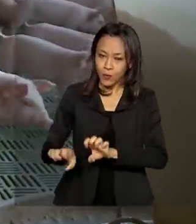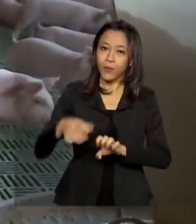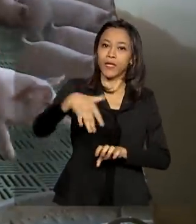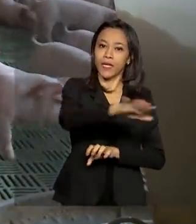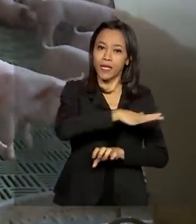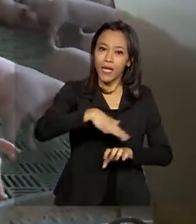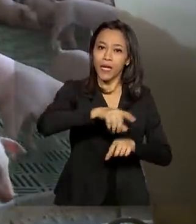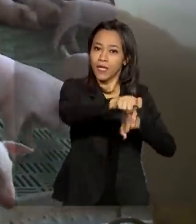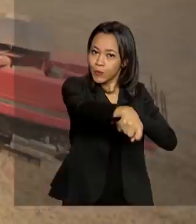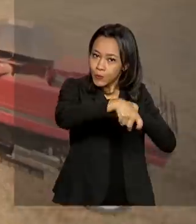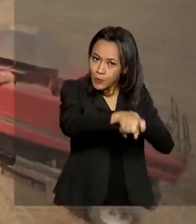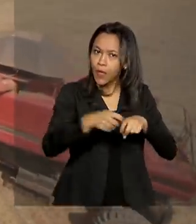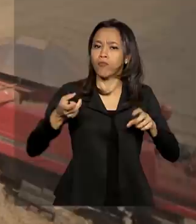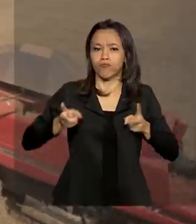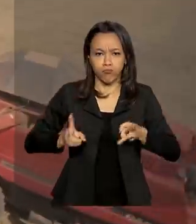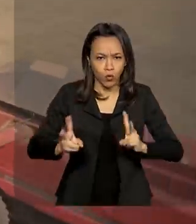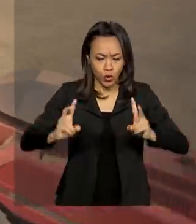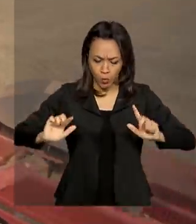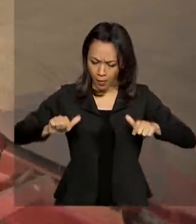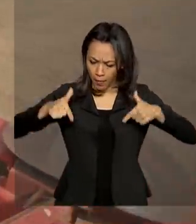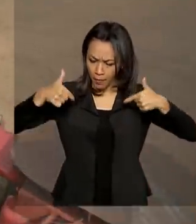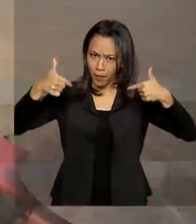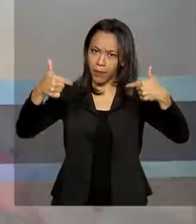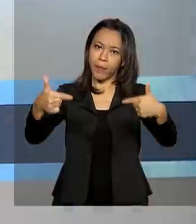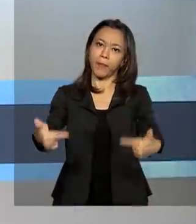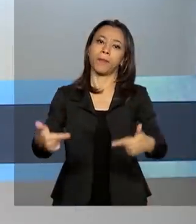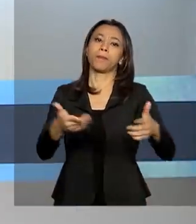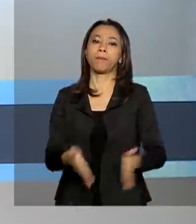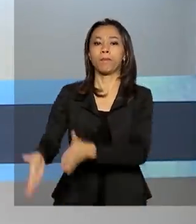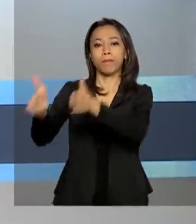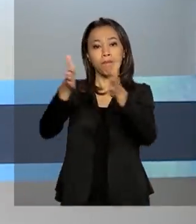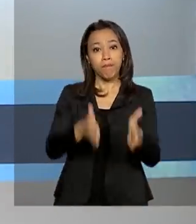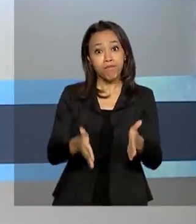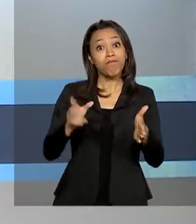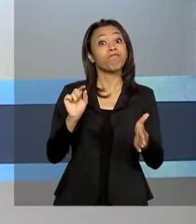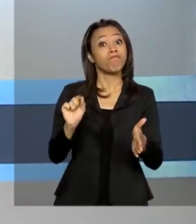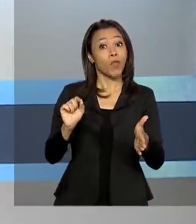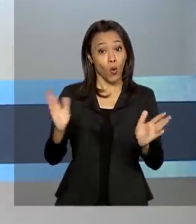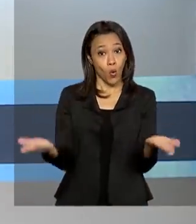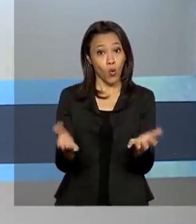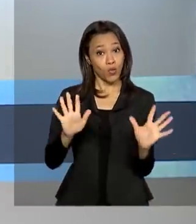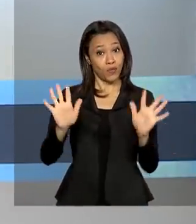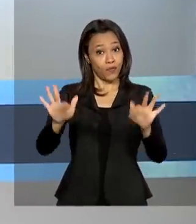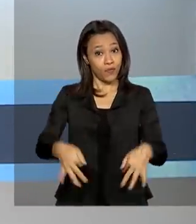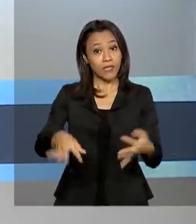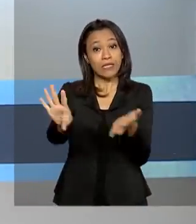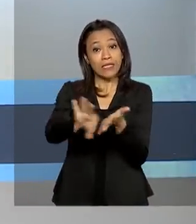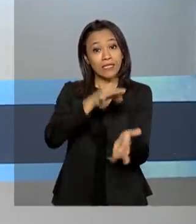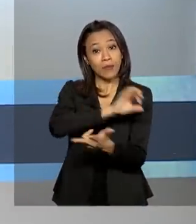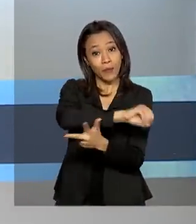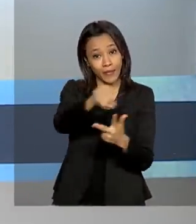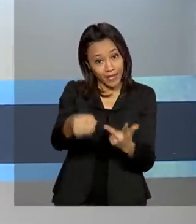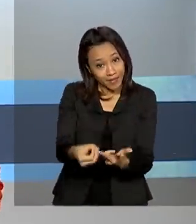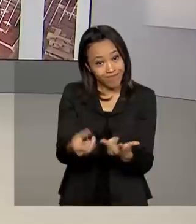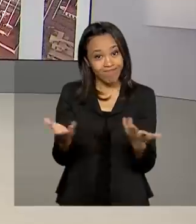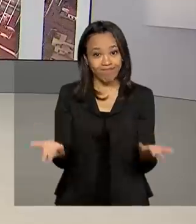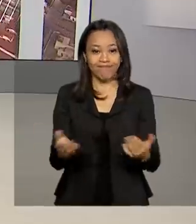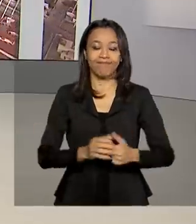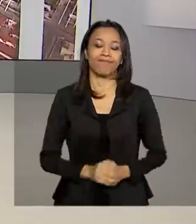agricultura continuam em pleno funcionamento. E veja também, terminam hoje as inscrições para o Enem.